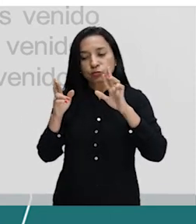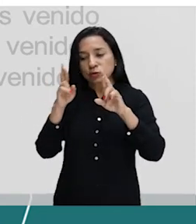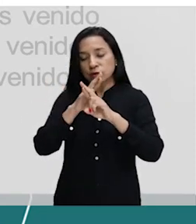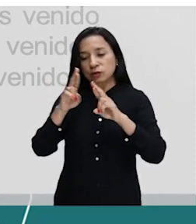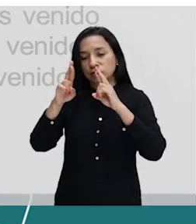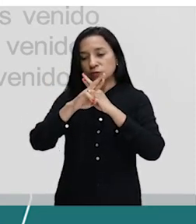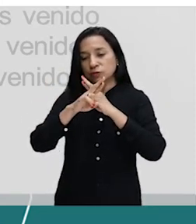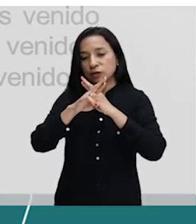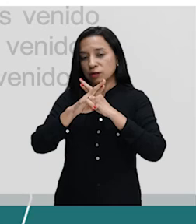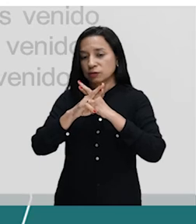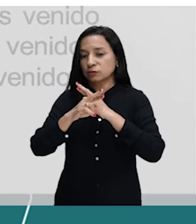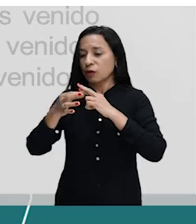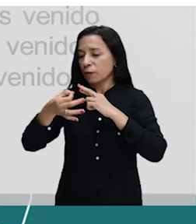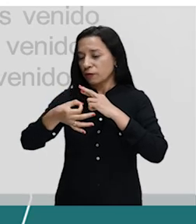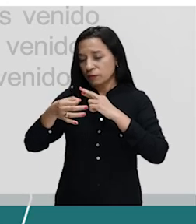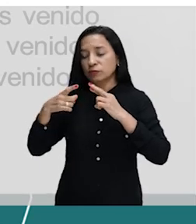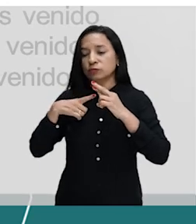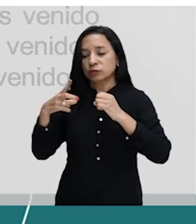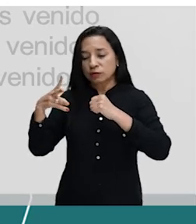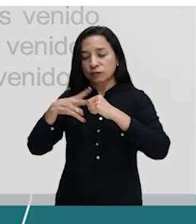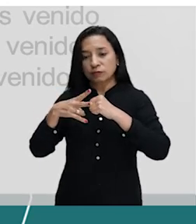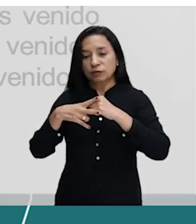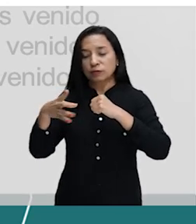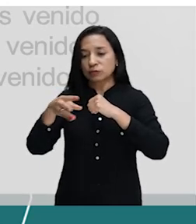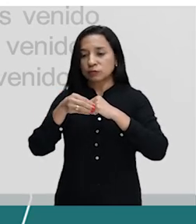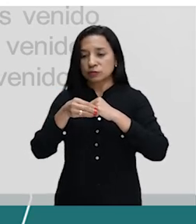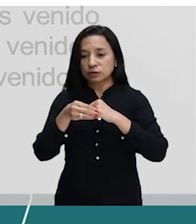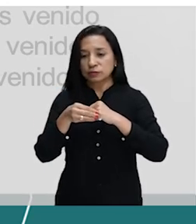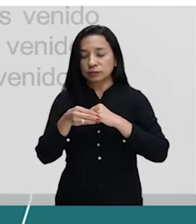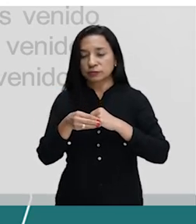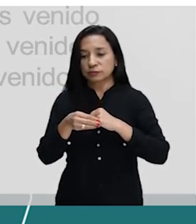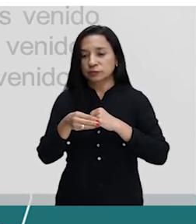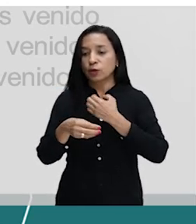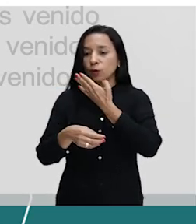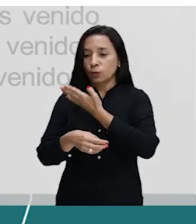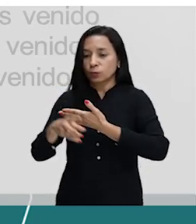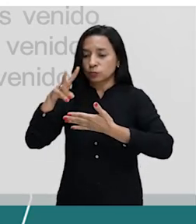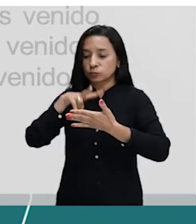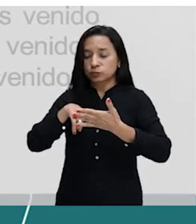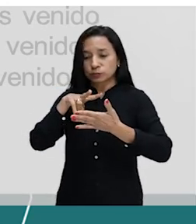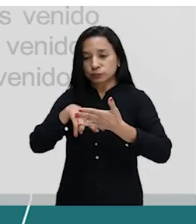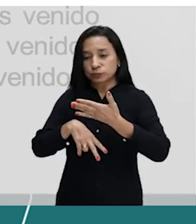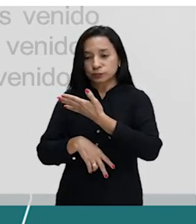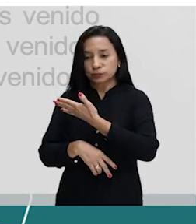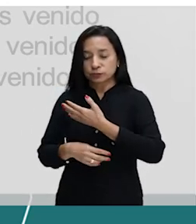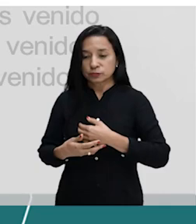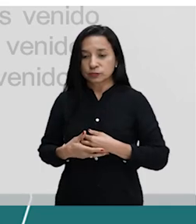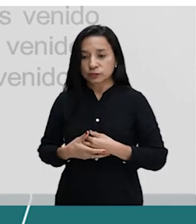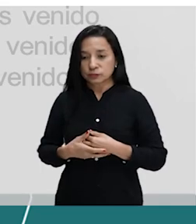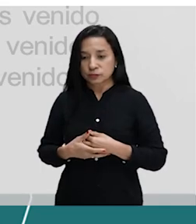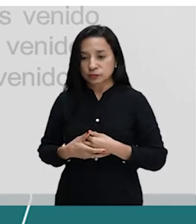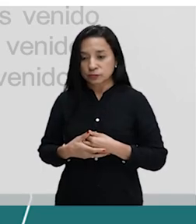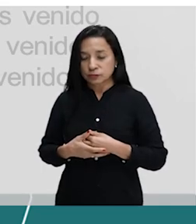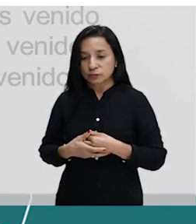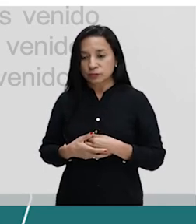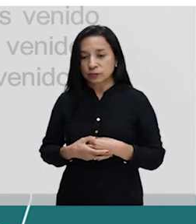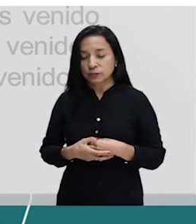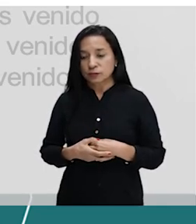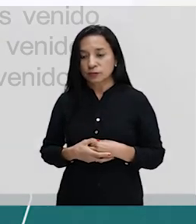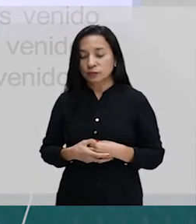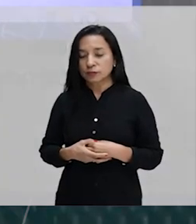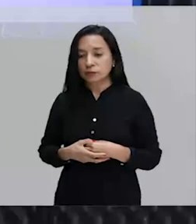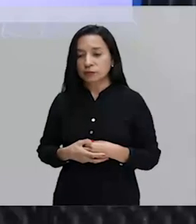tem verbo auxiliar plus com perfeito então eu tenho o verbo auxiliar eu había